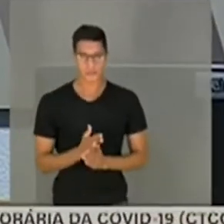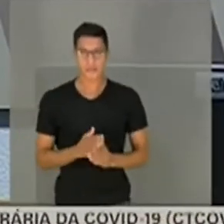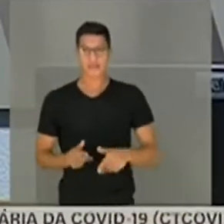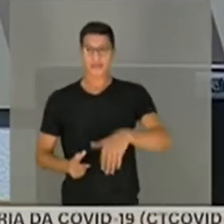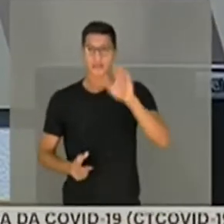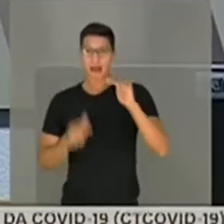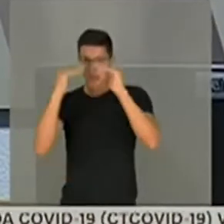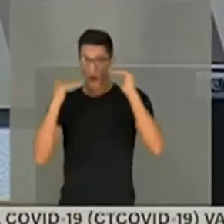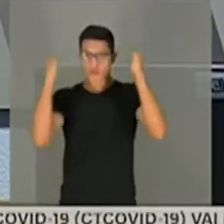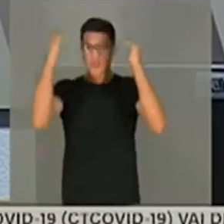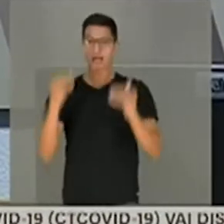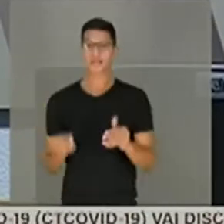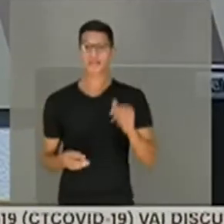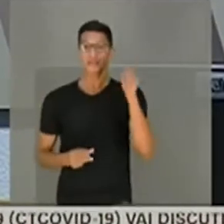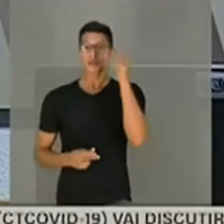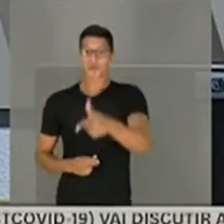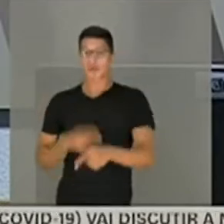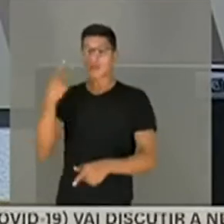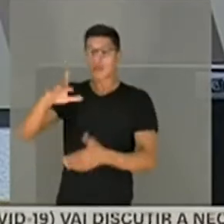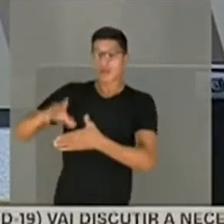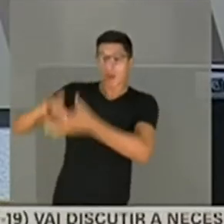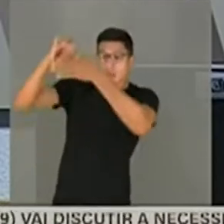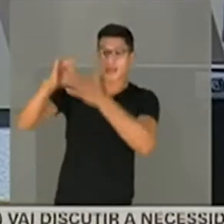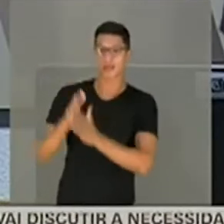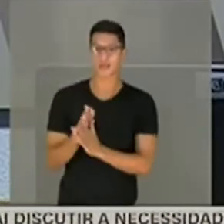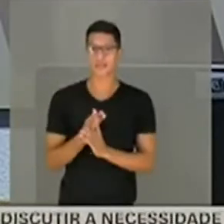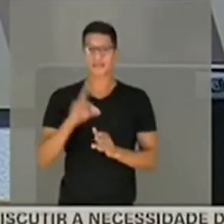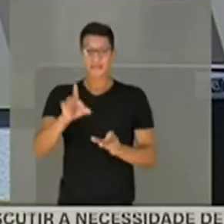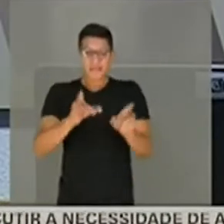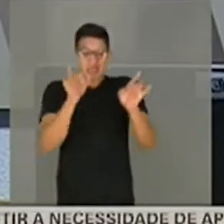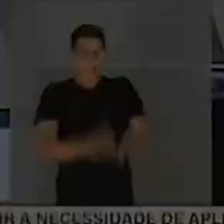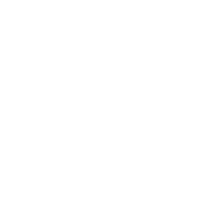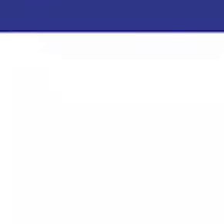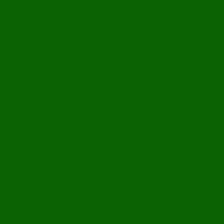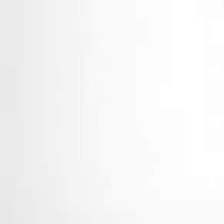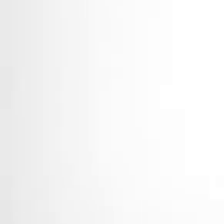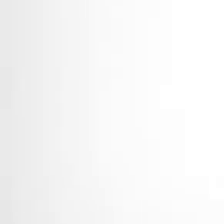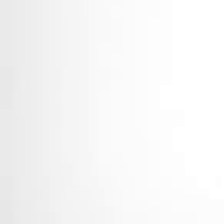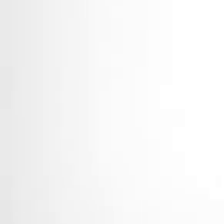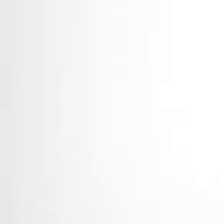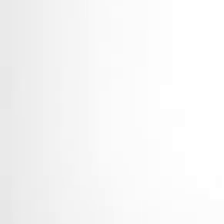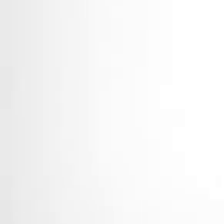Mais autoridade do que seu líder, que deixou o Brasil chegar onde chegou.